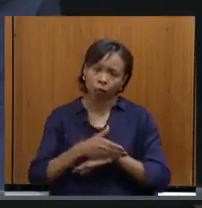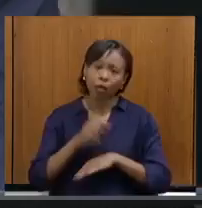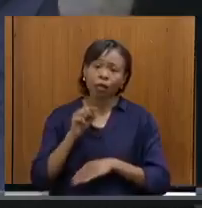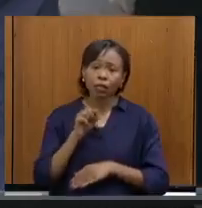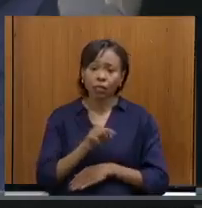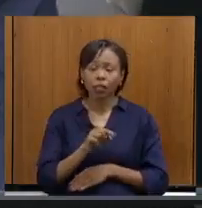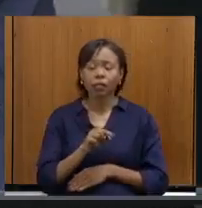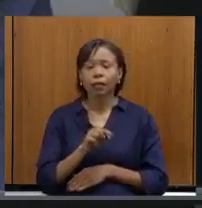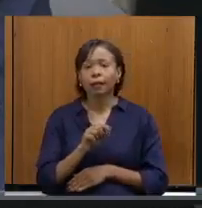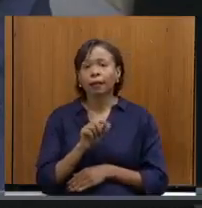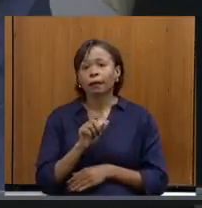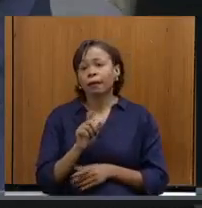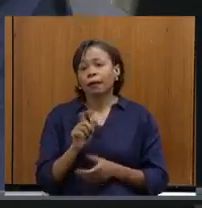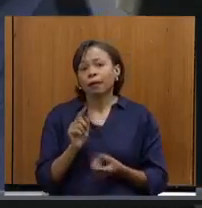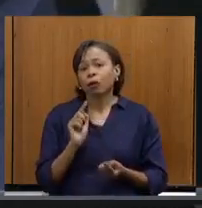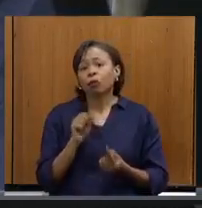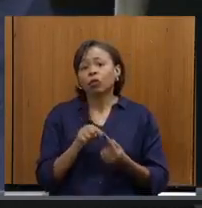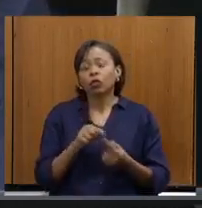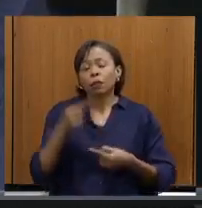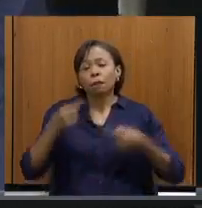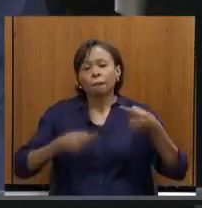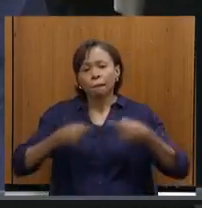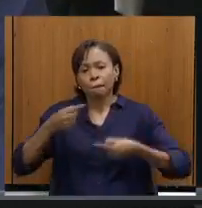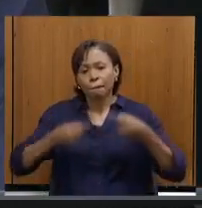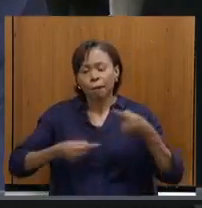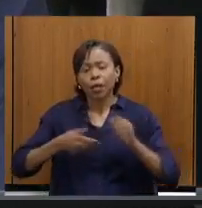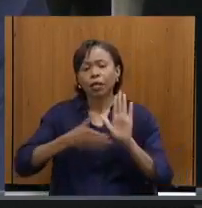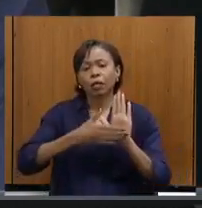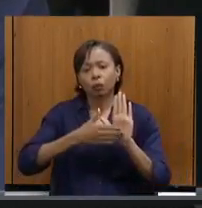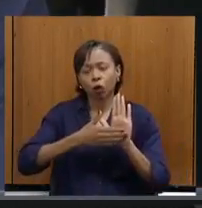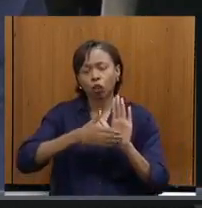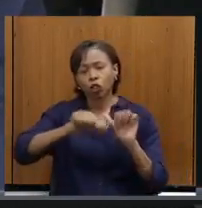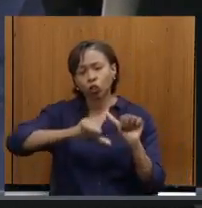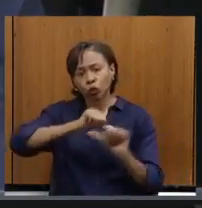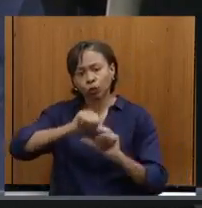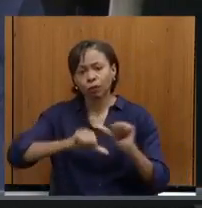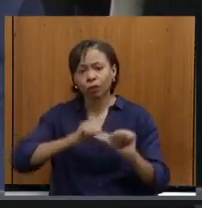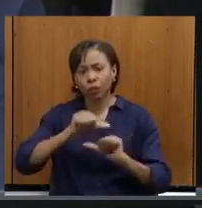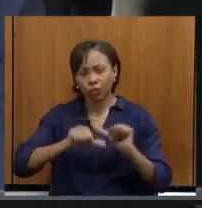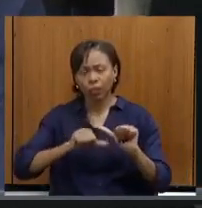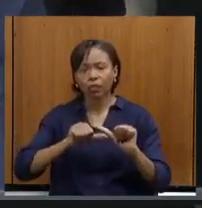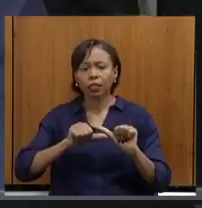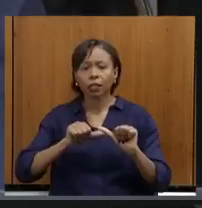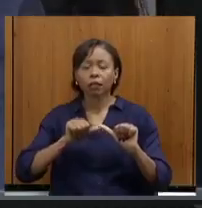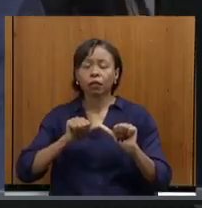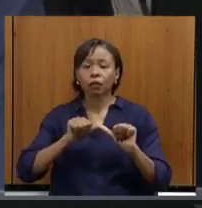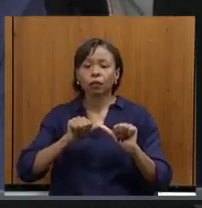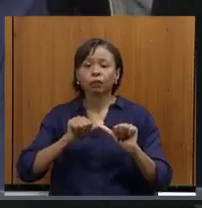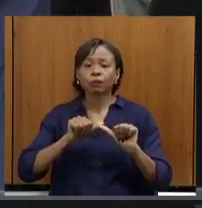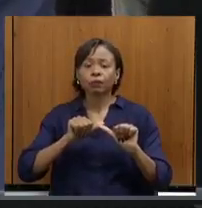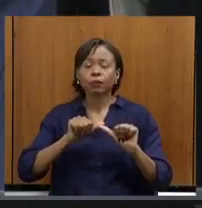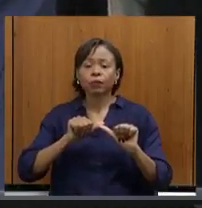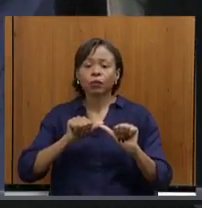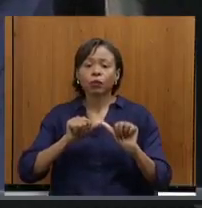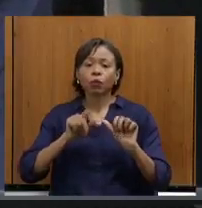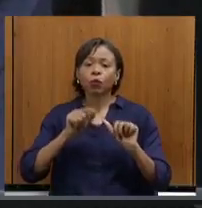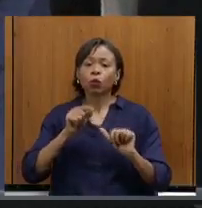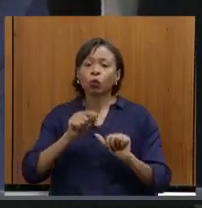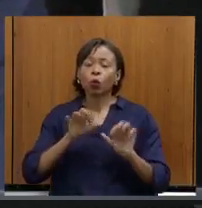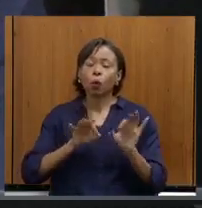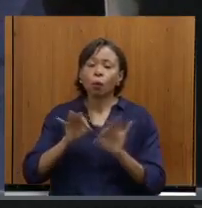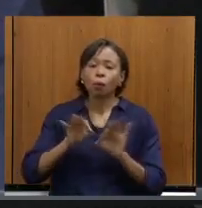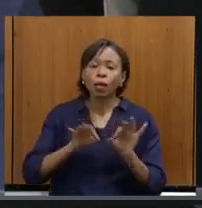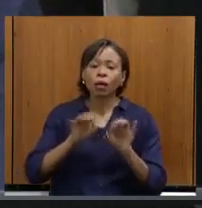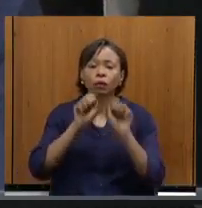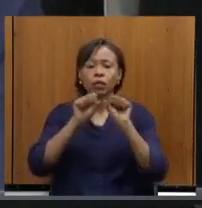para poder debater conosco essa proposta de mudança com relação ao nosso plano e o sistema de